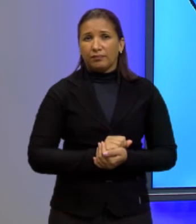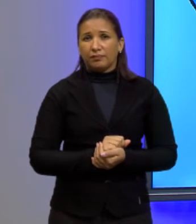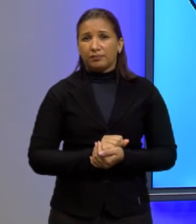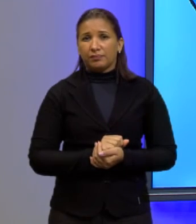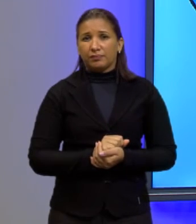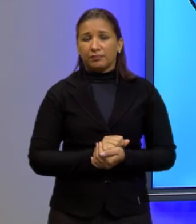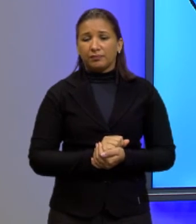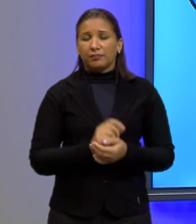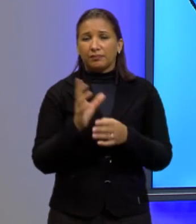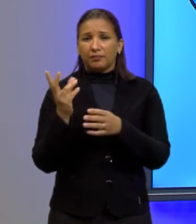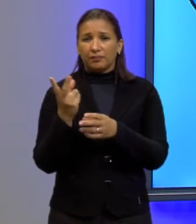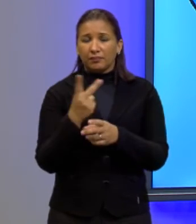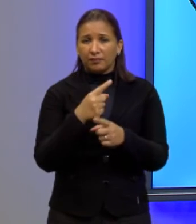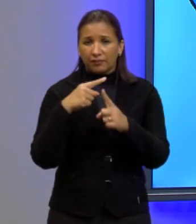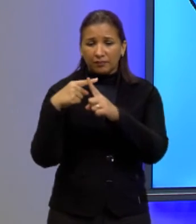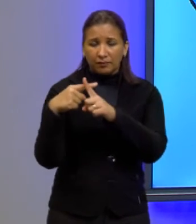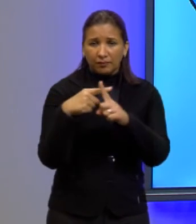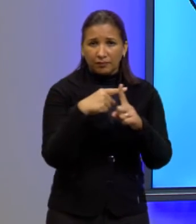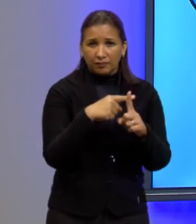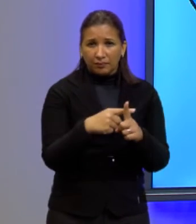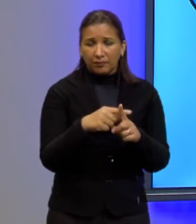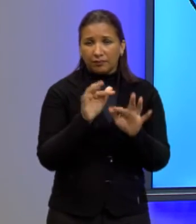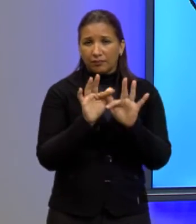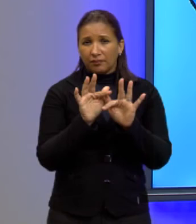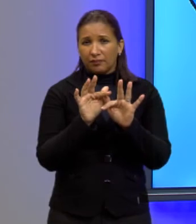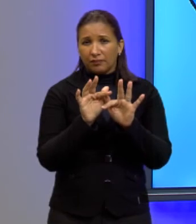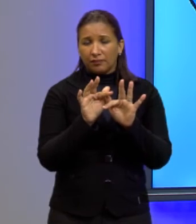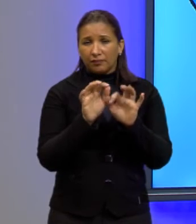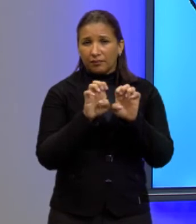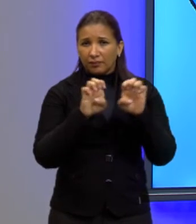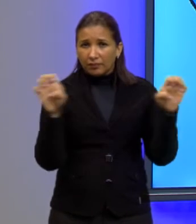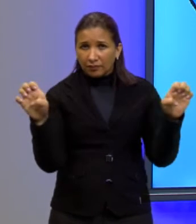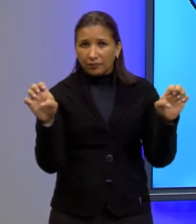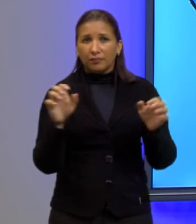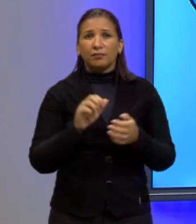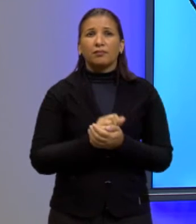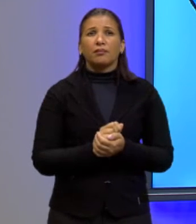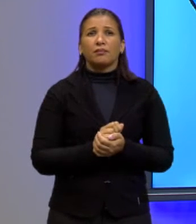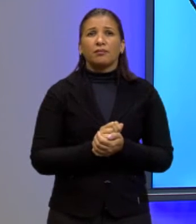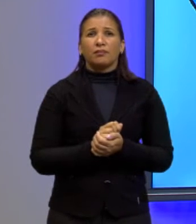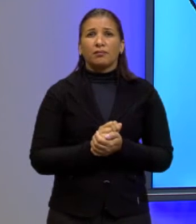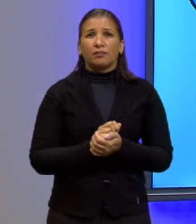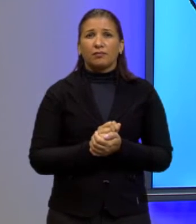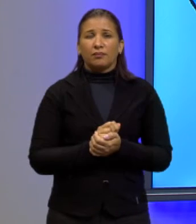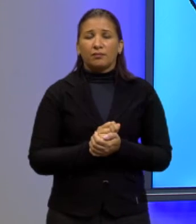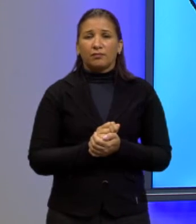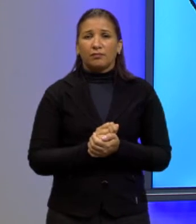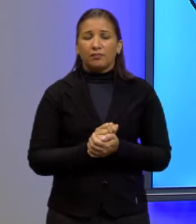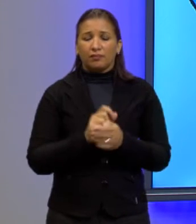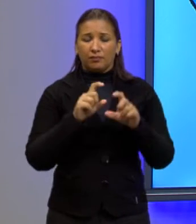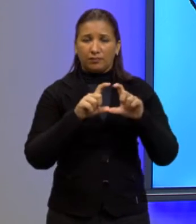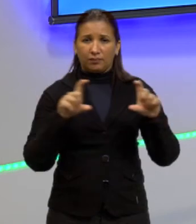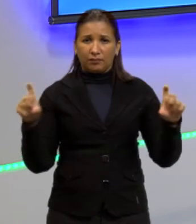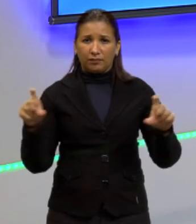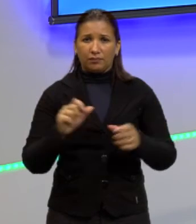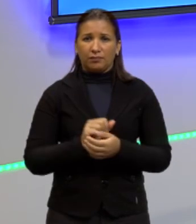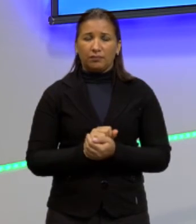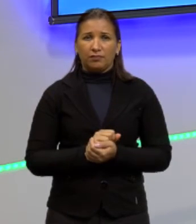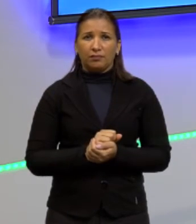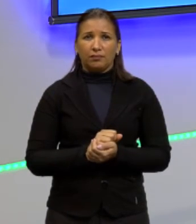somando as duas equações eu tenho 900 menos 30x menos 2x ao quadrado